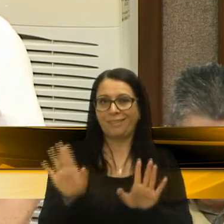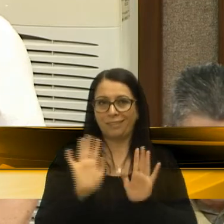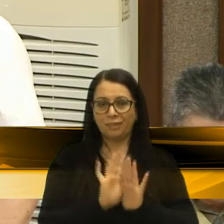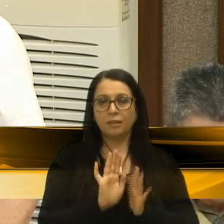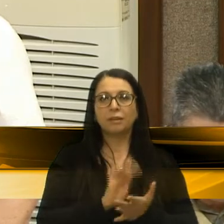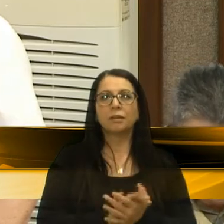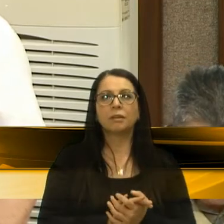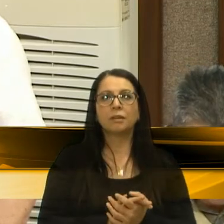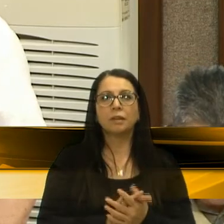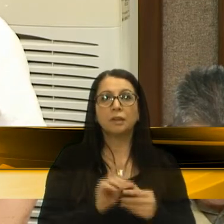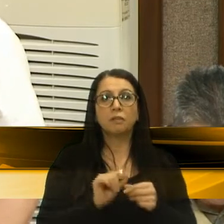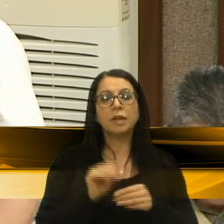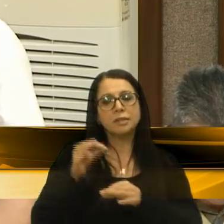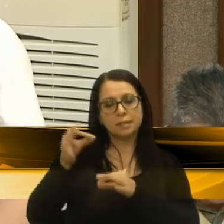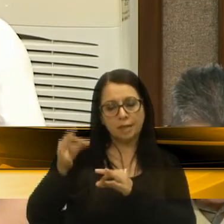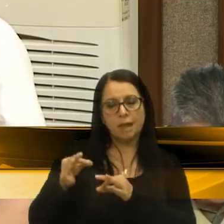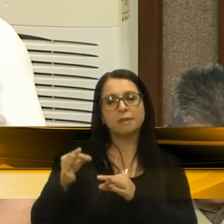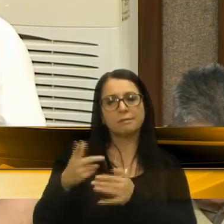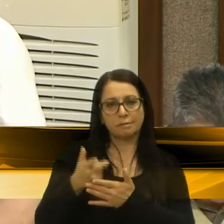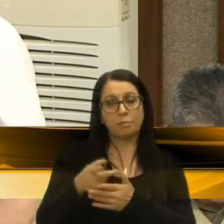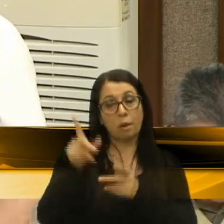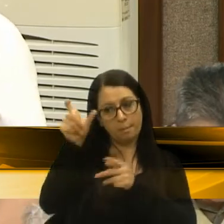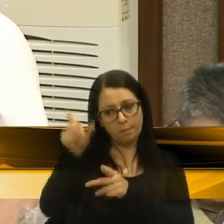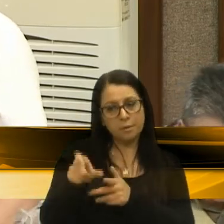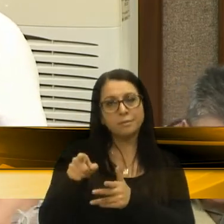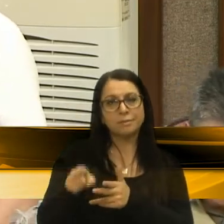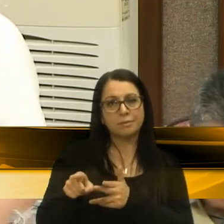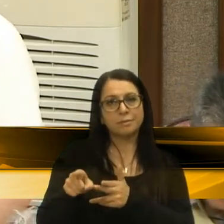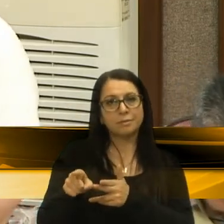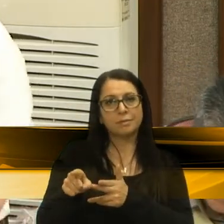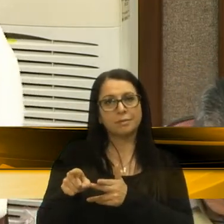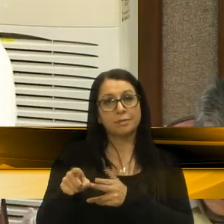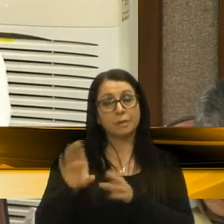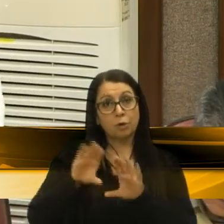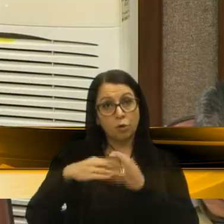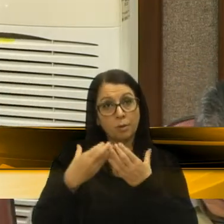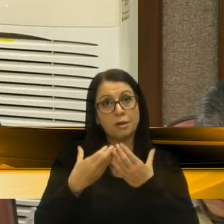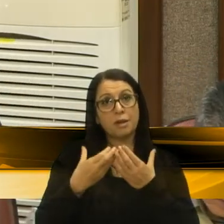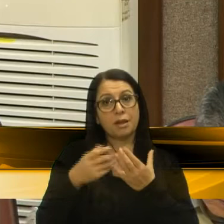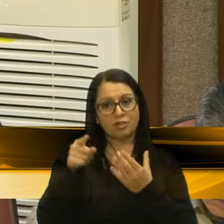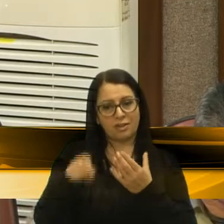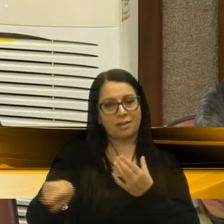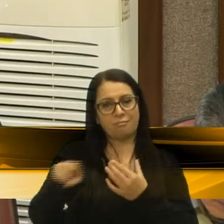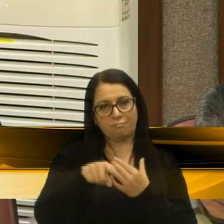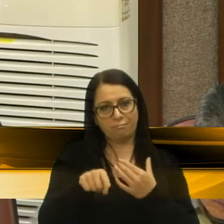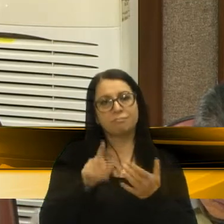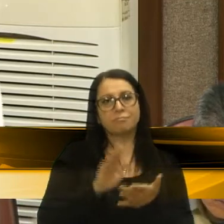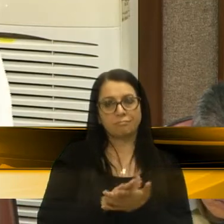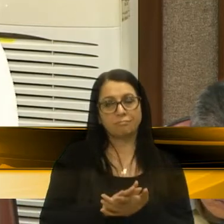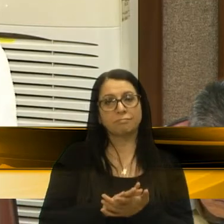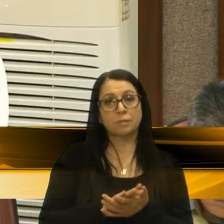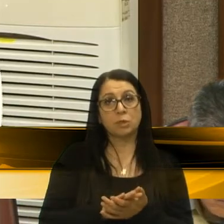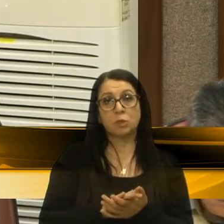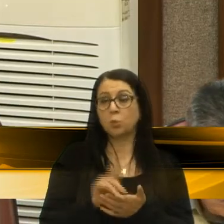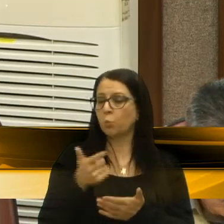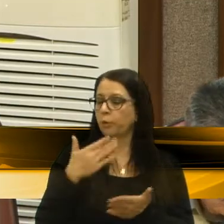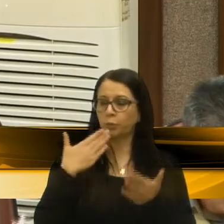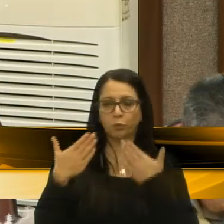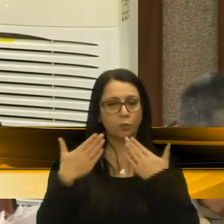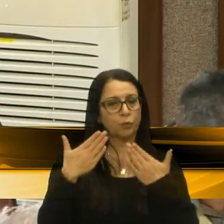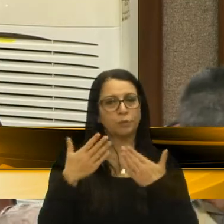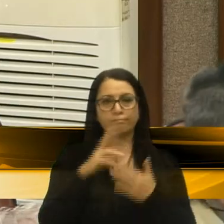faz justiça a uma pessoa que para a comunidade de Fazenda Sousa, sem dúvida nenhuma,